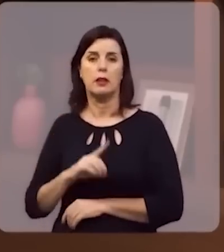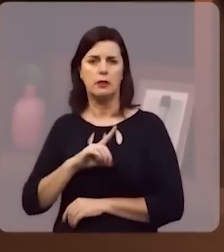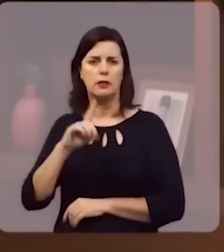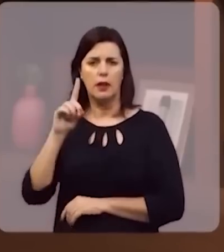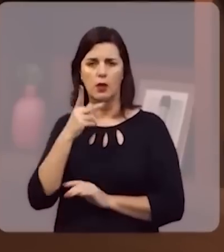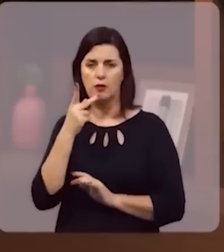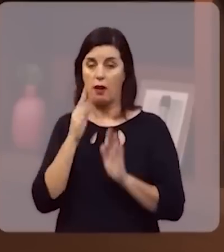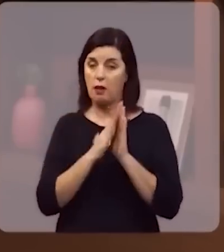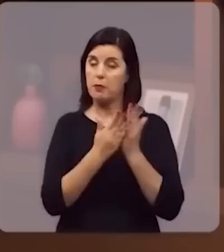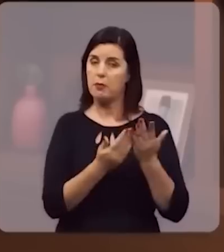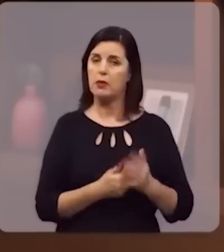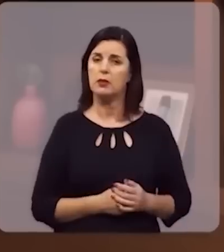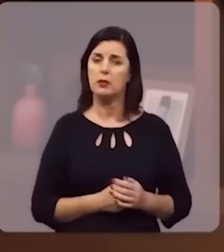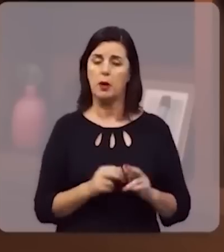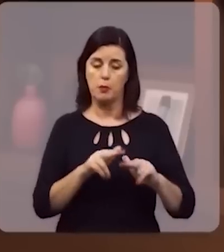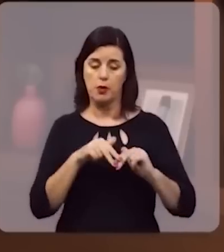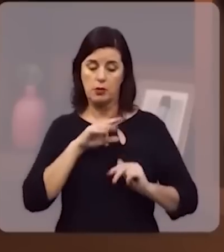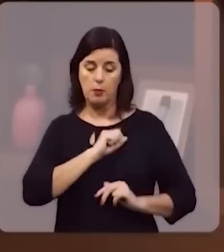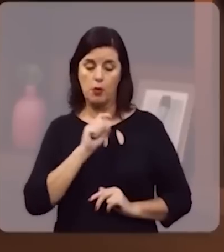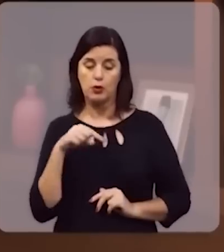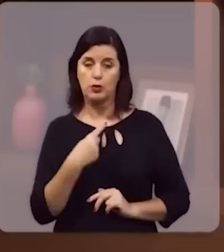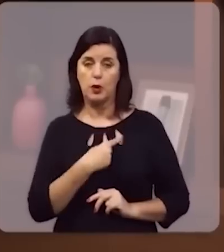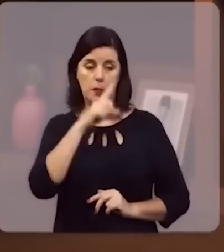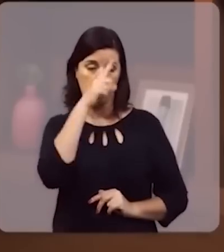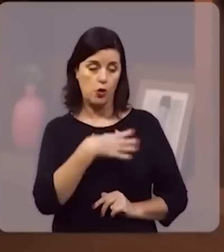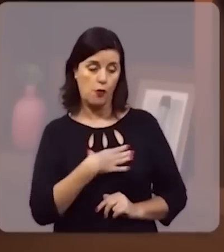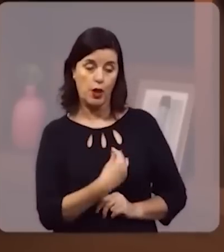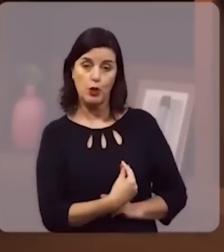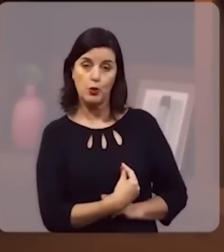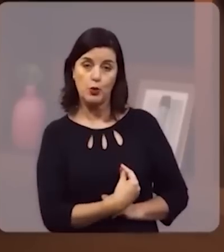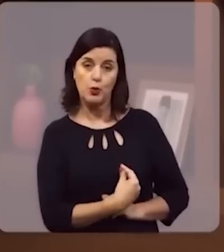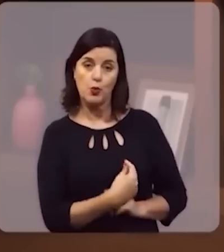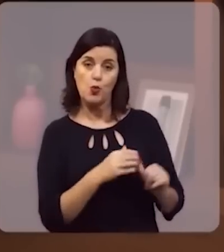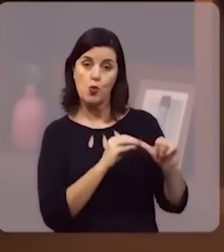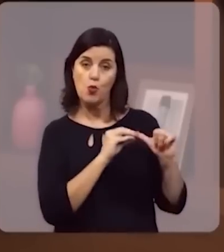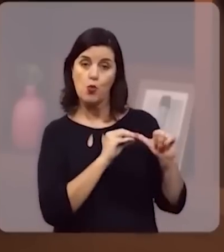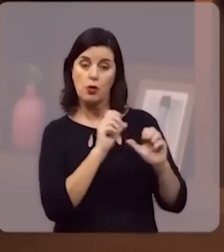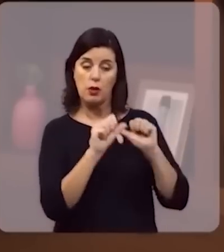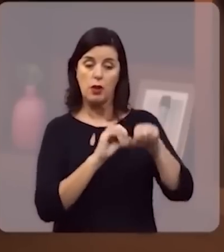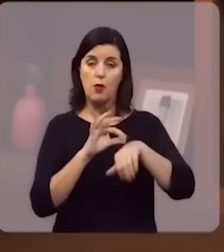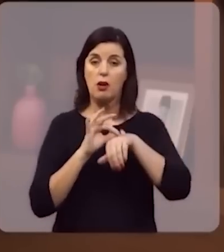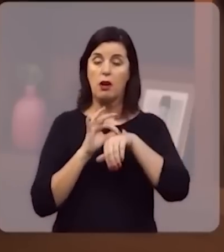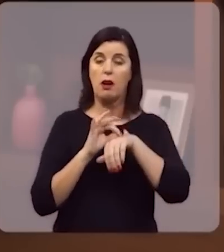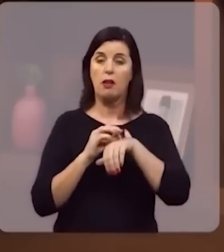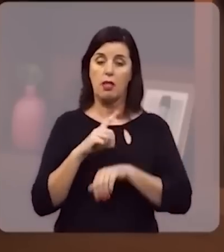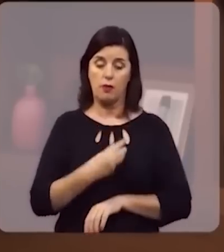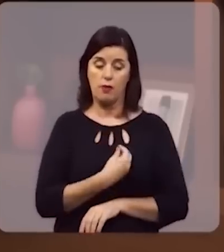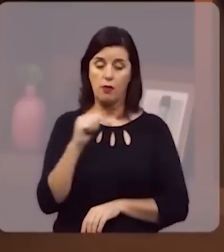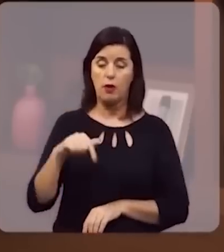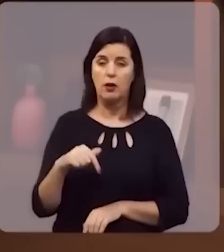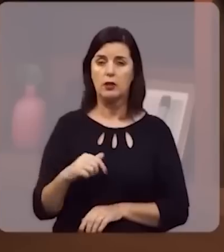Deus, diz a Bíblia, por amor de nós, enviou o Seu Filho, que se fez carne, habitou entre nós,